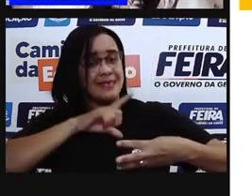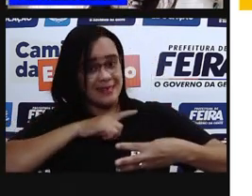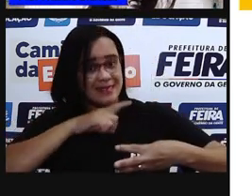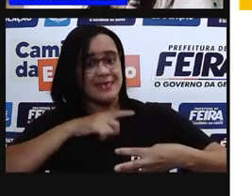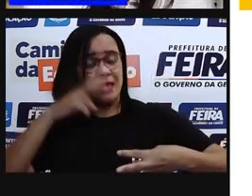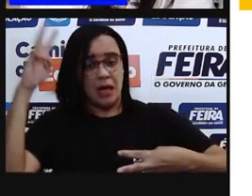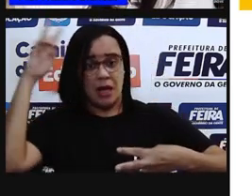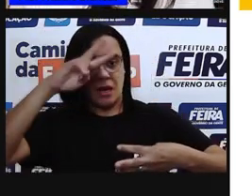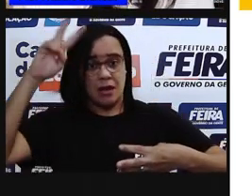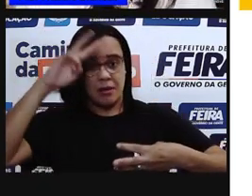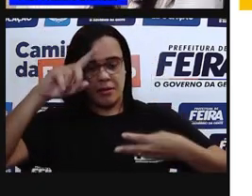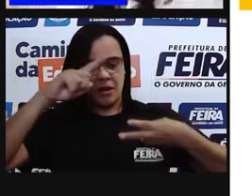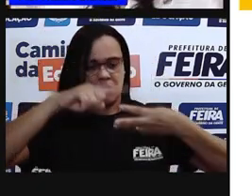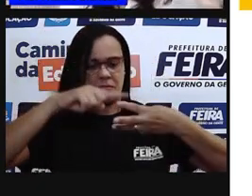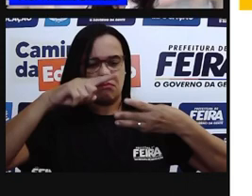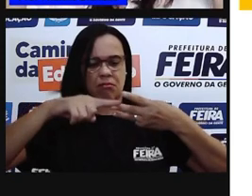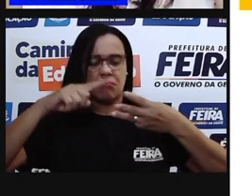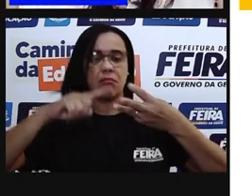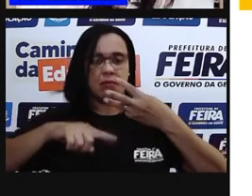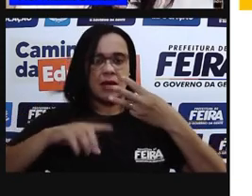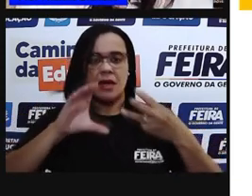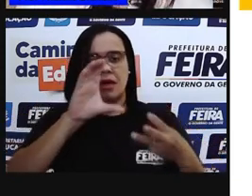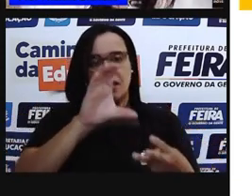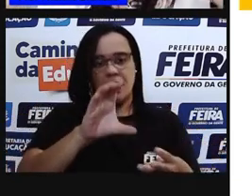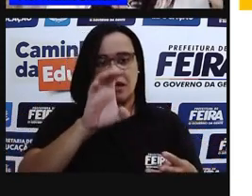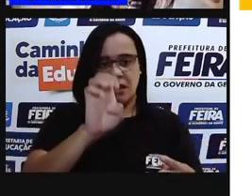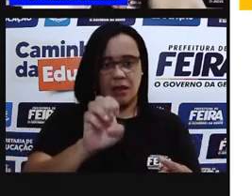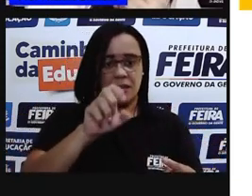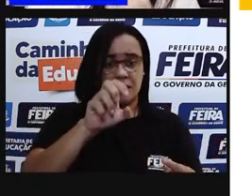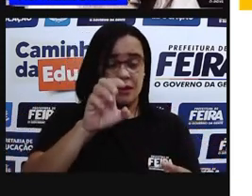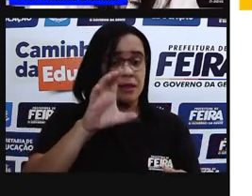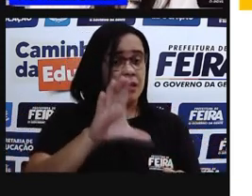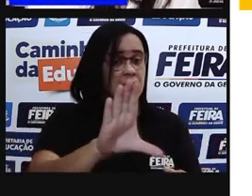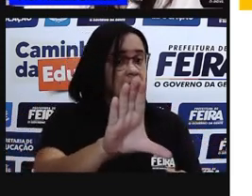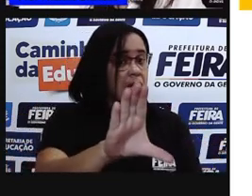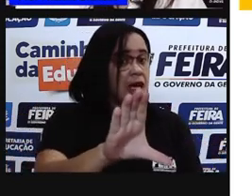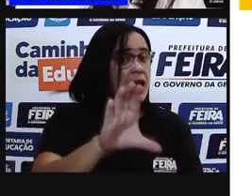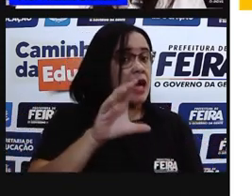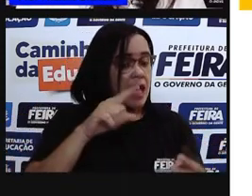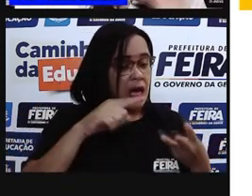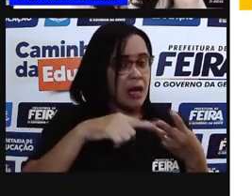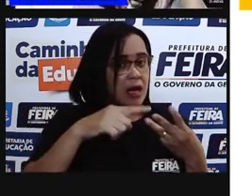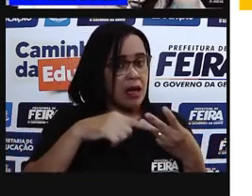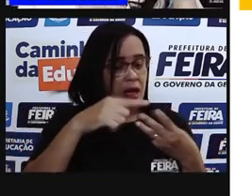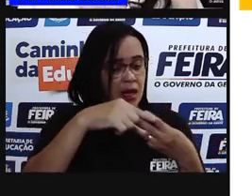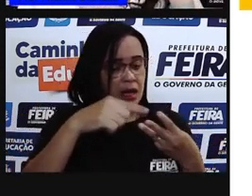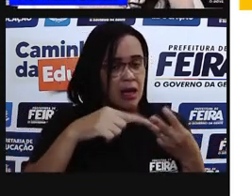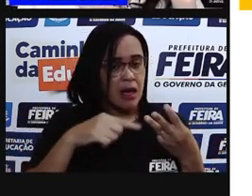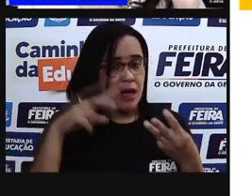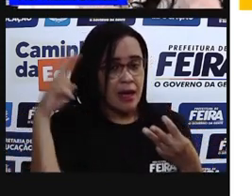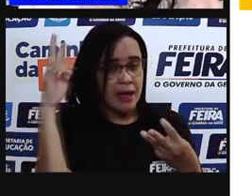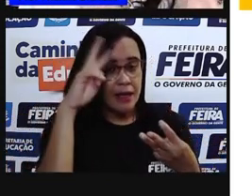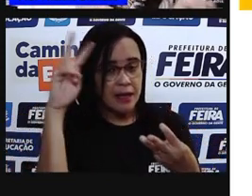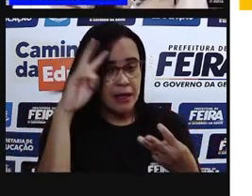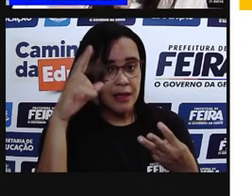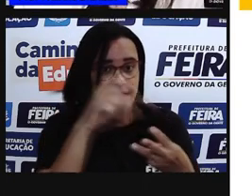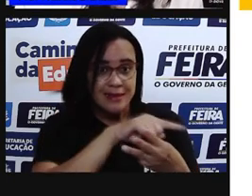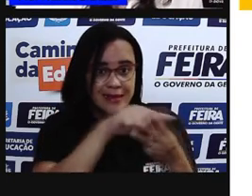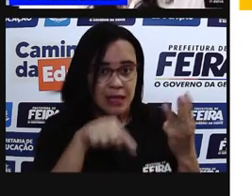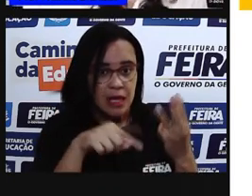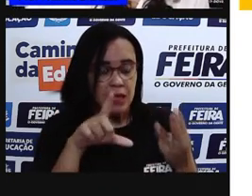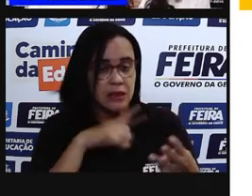multicelular. Então, ele tem diversas células que formam o nosso corpo. E em cada uma dessas células